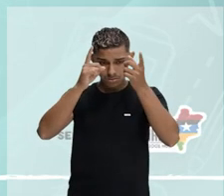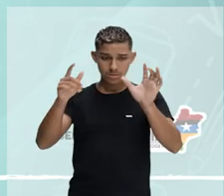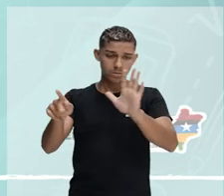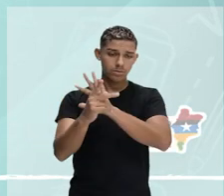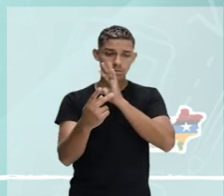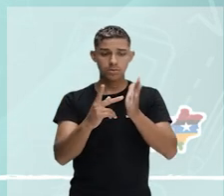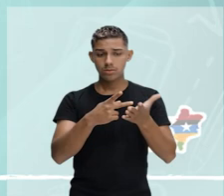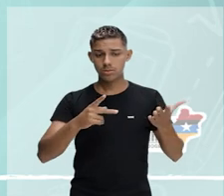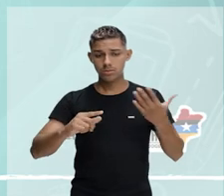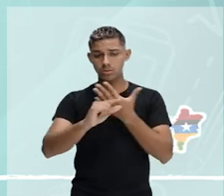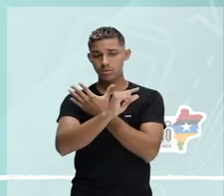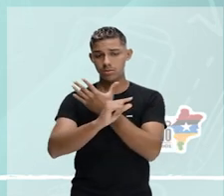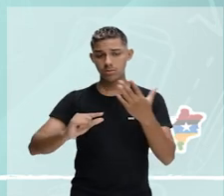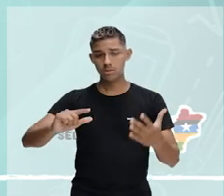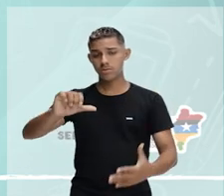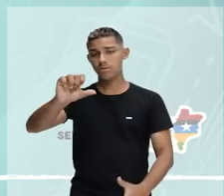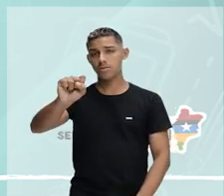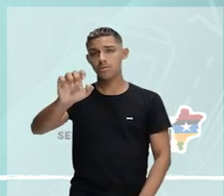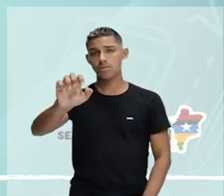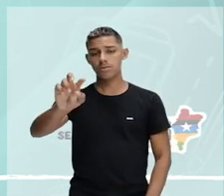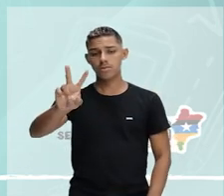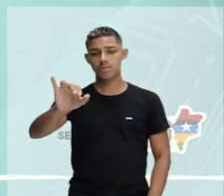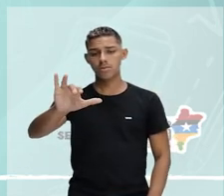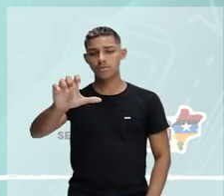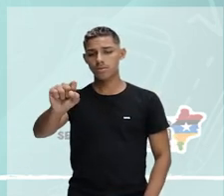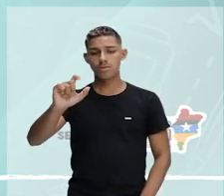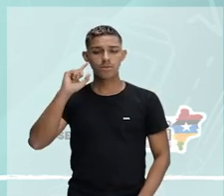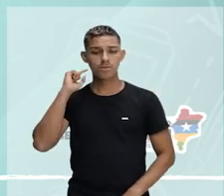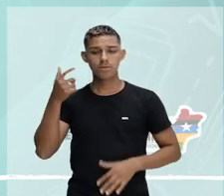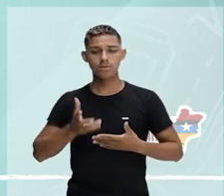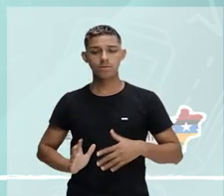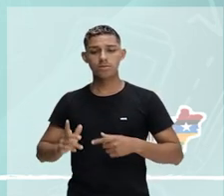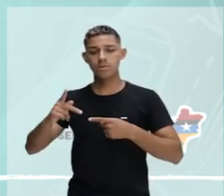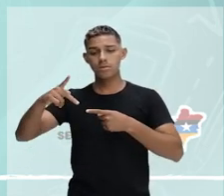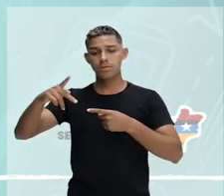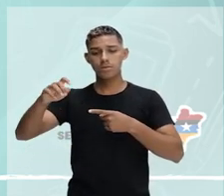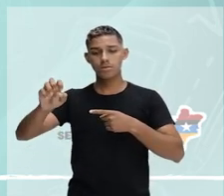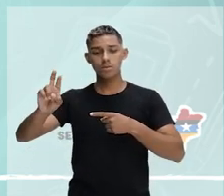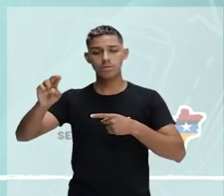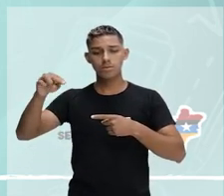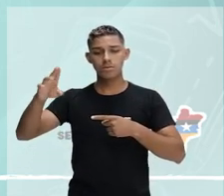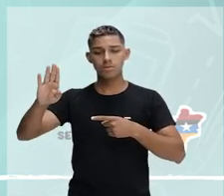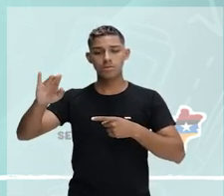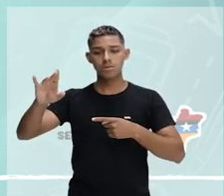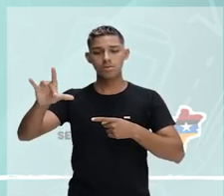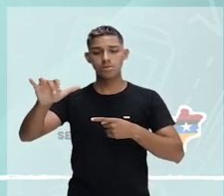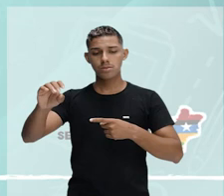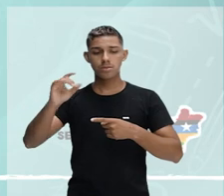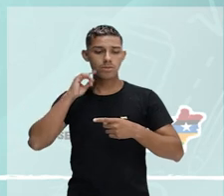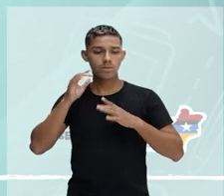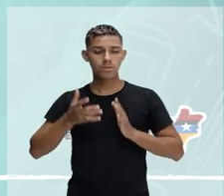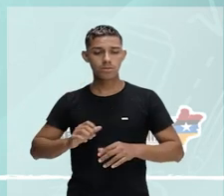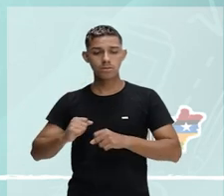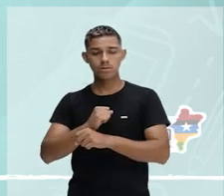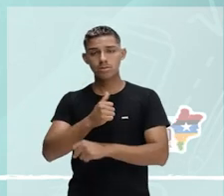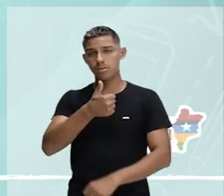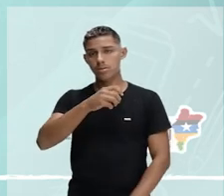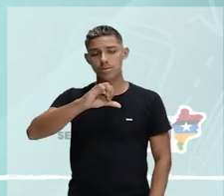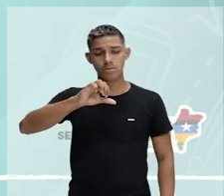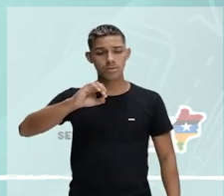é Severino Milanês da Silva. Permambucano, que nasceu em 1906, ficou conhecido como repentista,